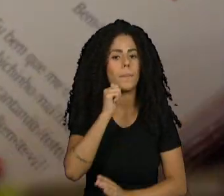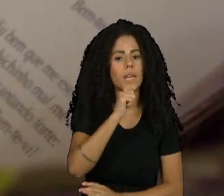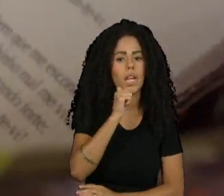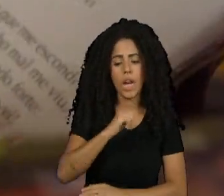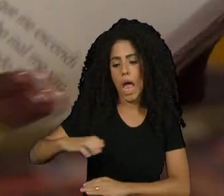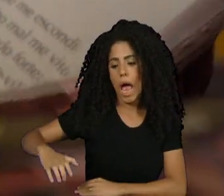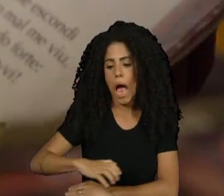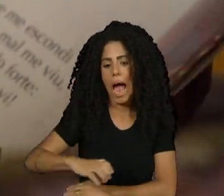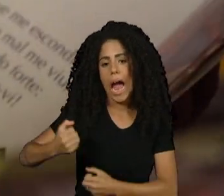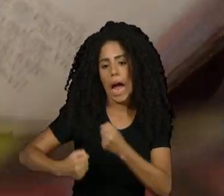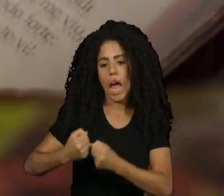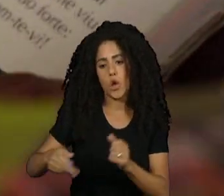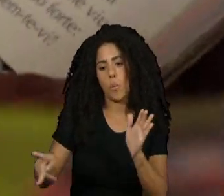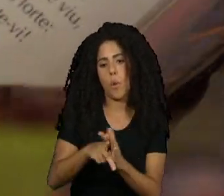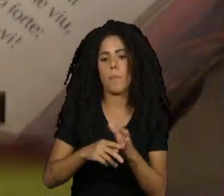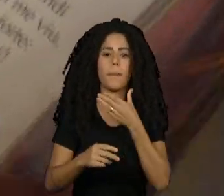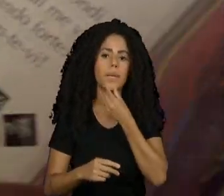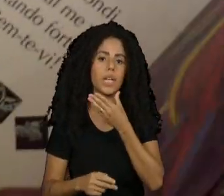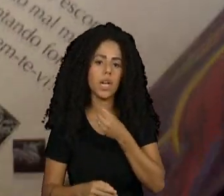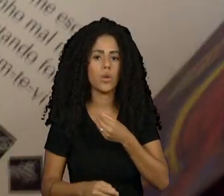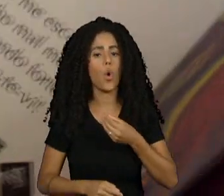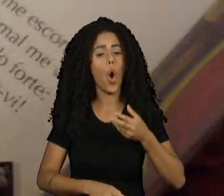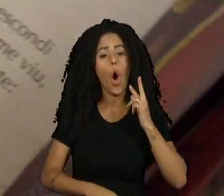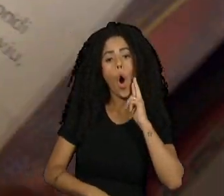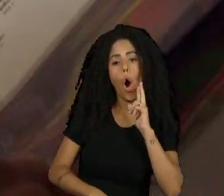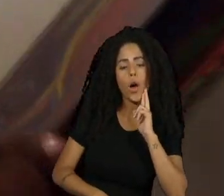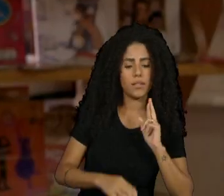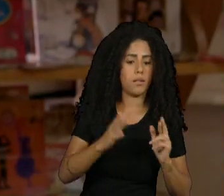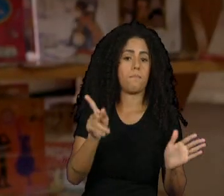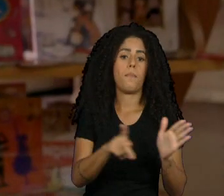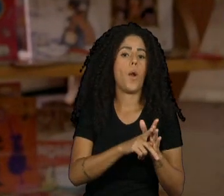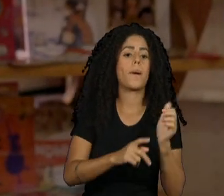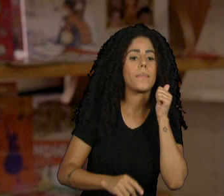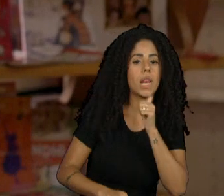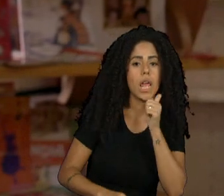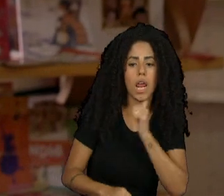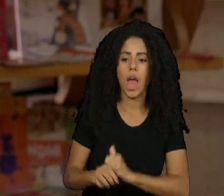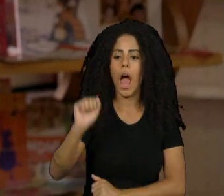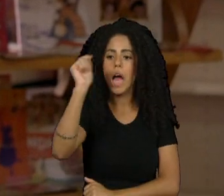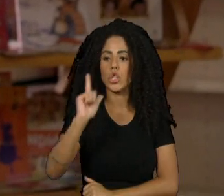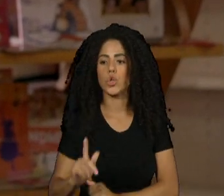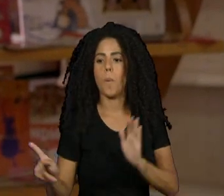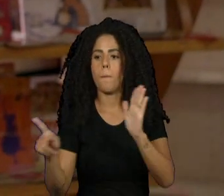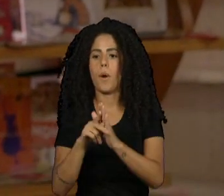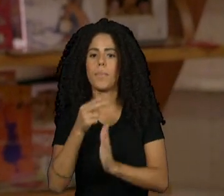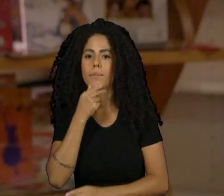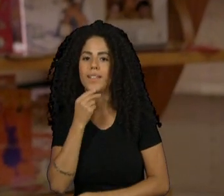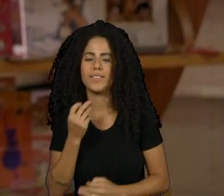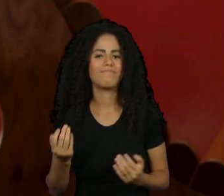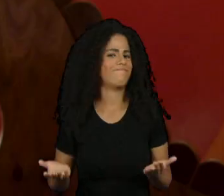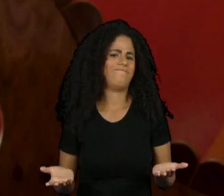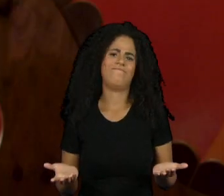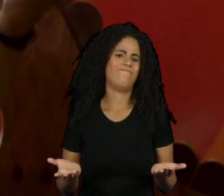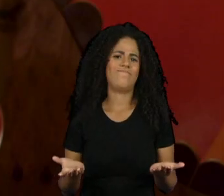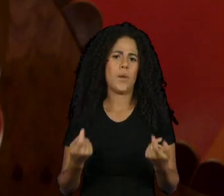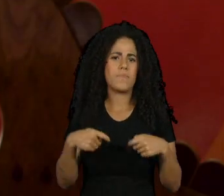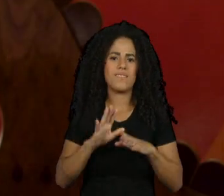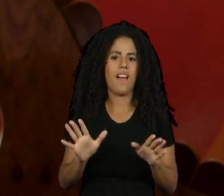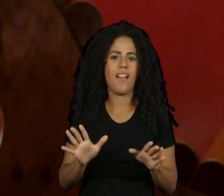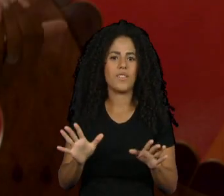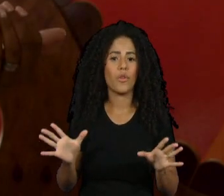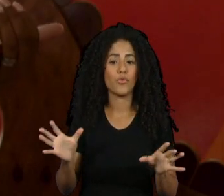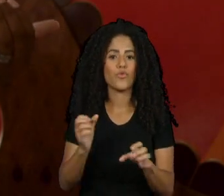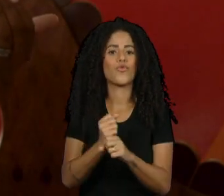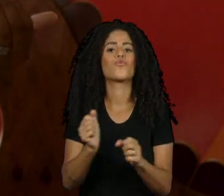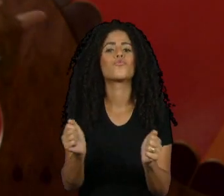para meninas. A cor rosa é a cor azul. Porque nós vivemos num mundo colorido. A palavra-chave para esse contexto e a gente